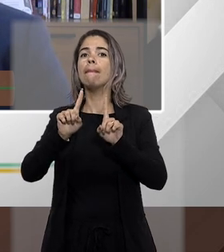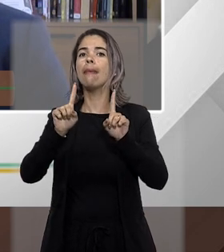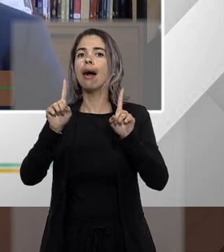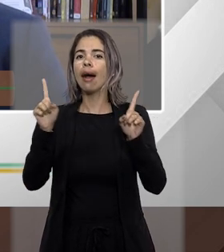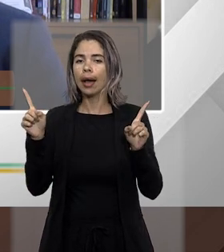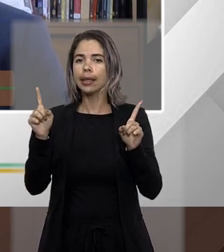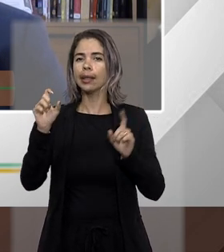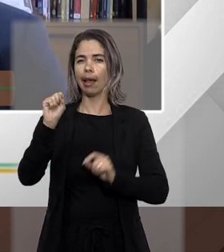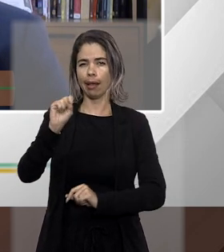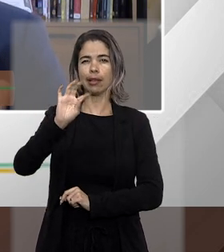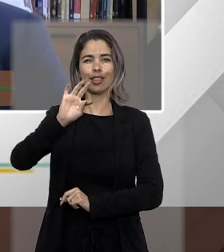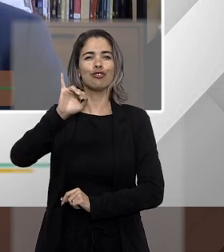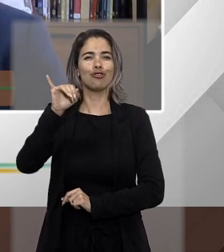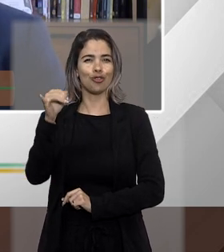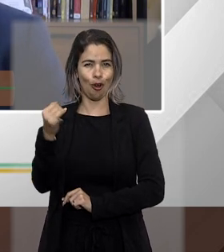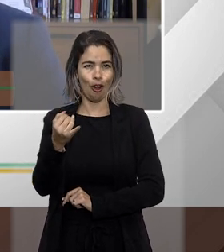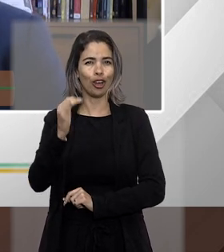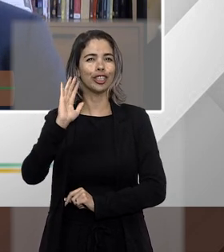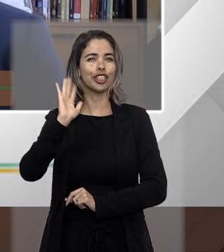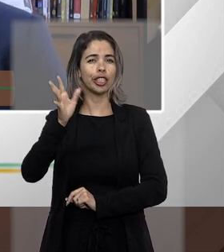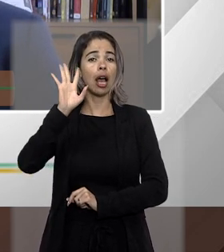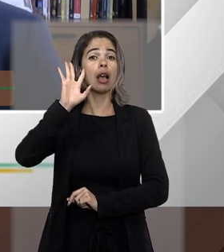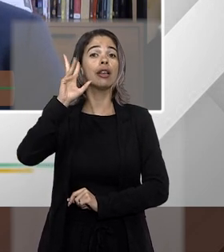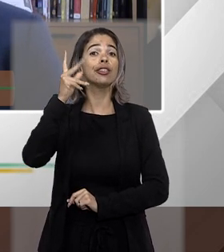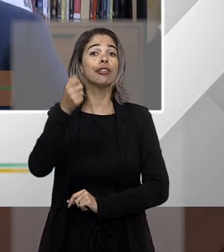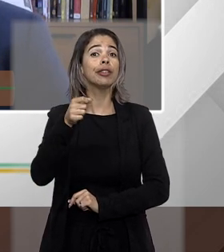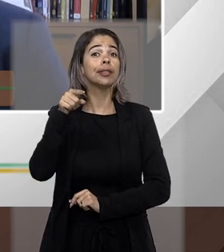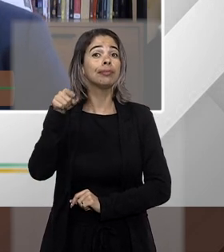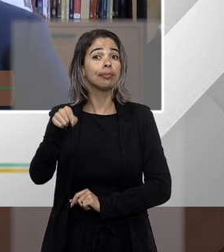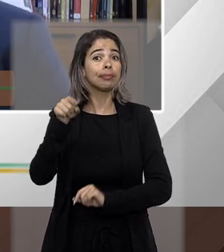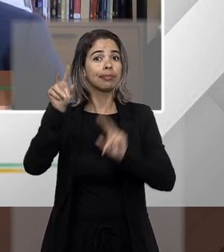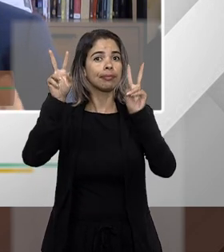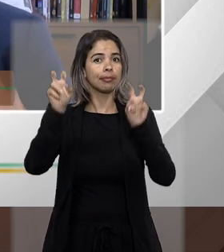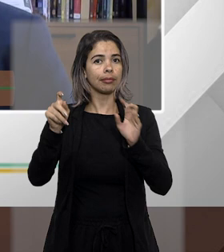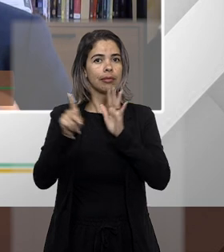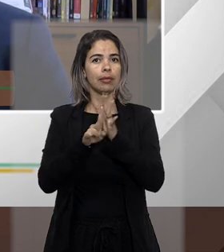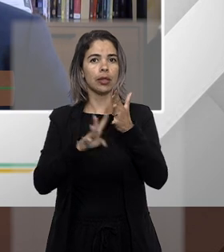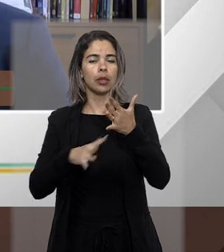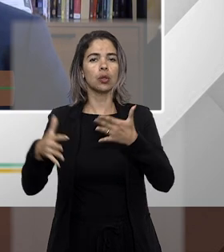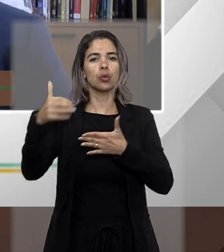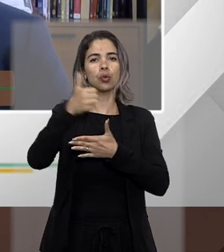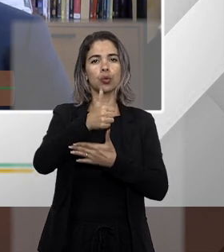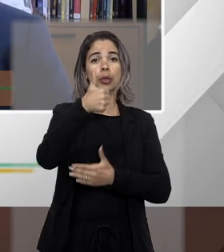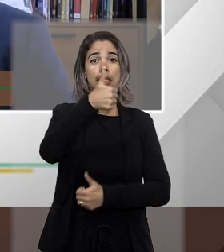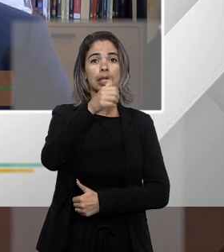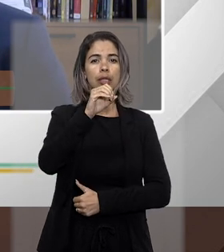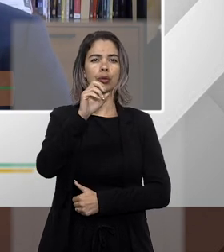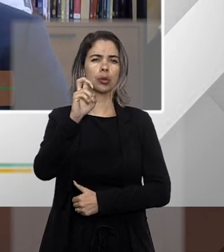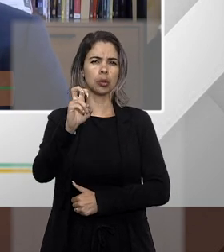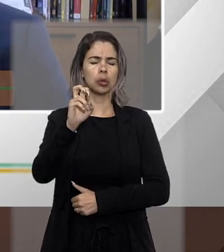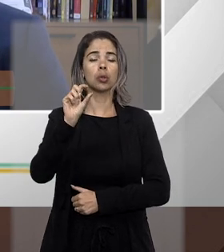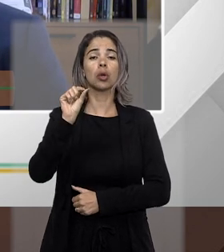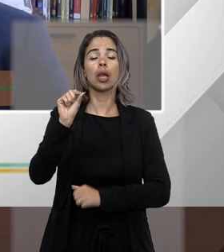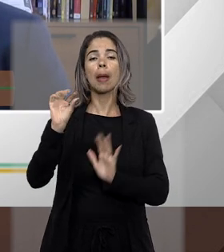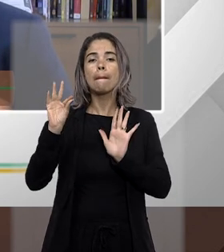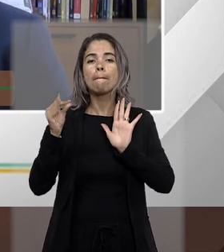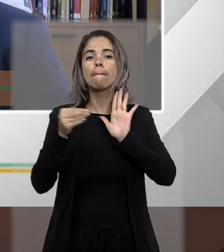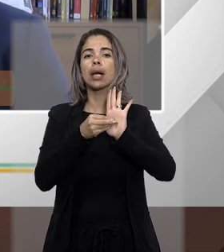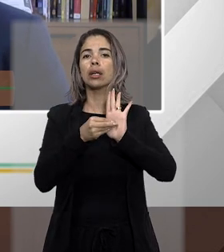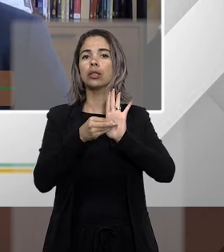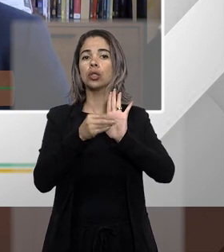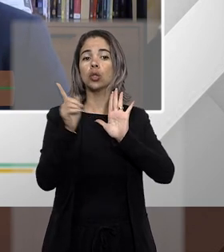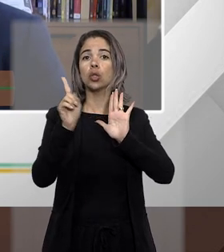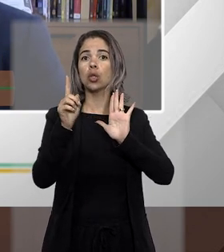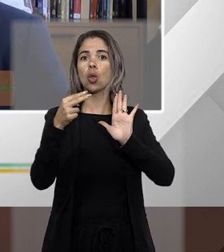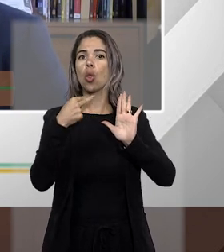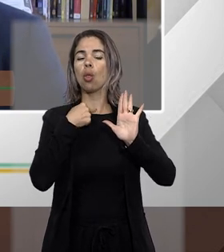resolveu essa questão por meio até da sombra 105 dispondo expressamente que não cabe a condenação de honorários advocatícios em